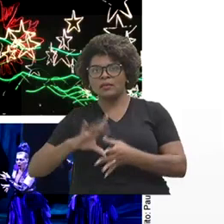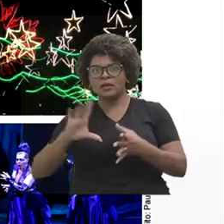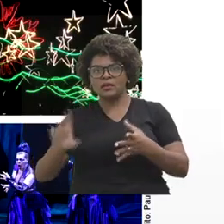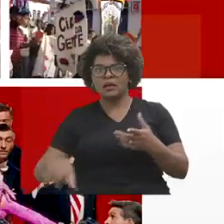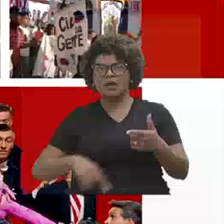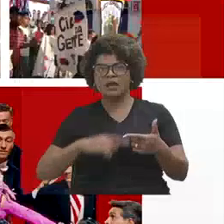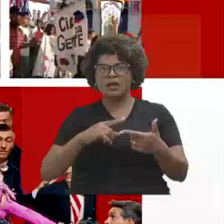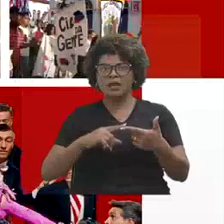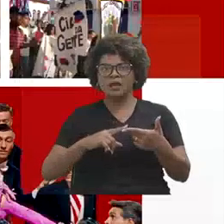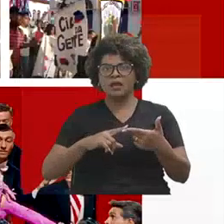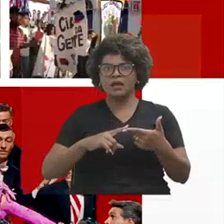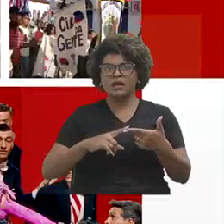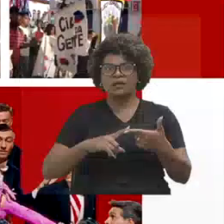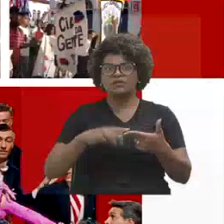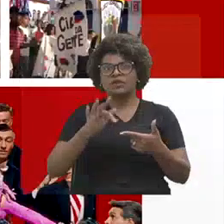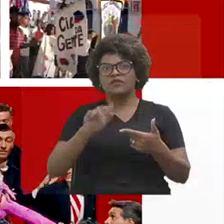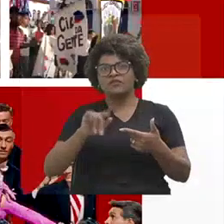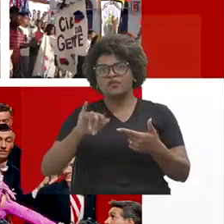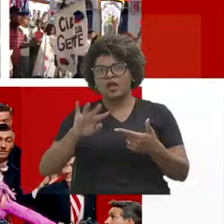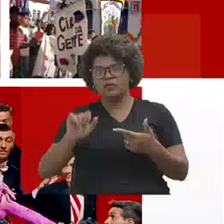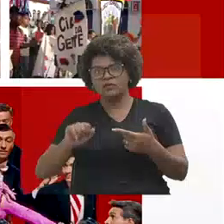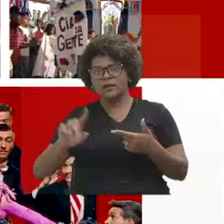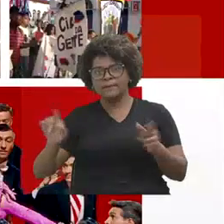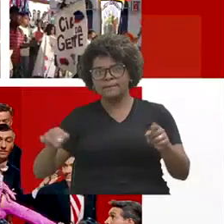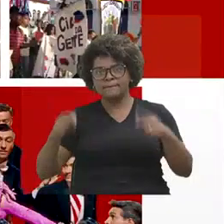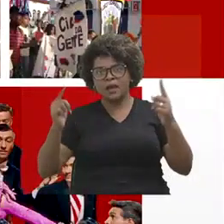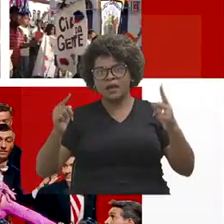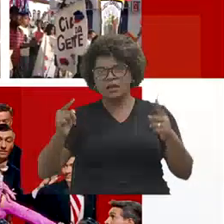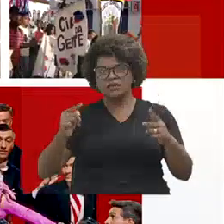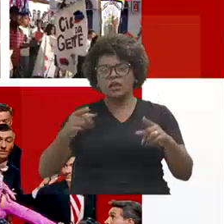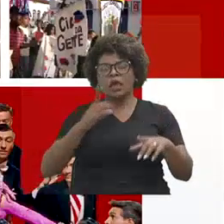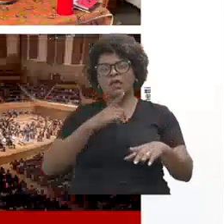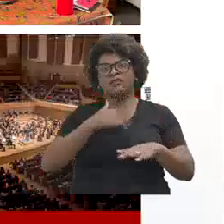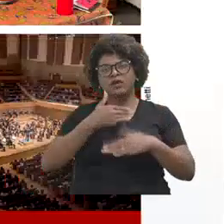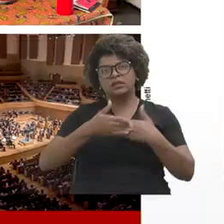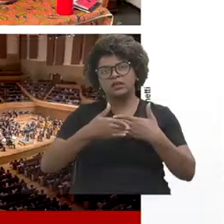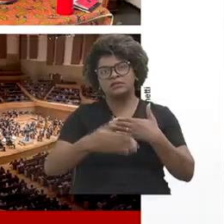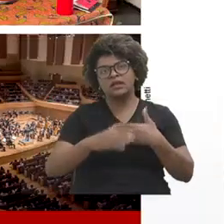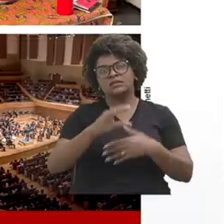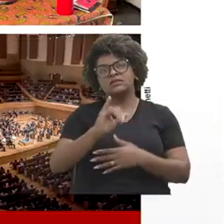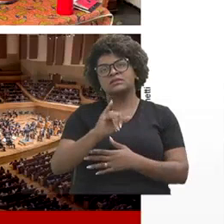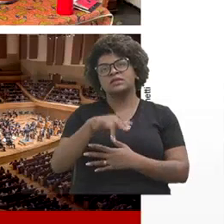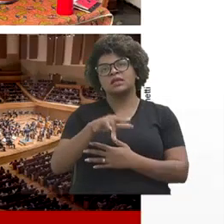Ópera Flauta Mágica, Carnaval da Liberdade, estreia da nova temporada do cinematógrafo,